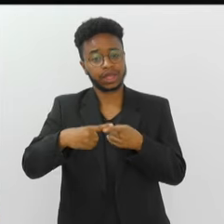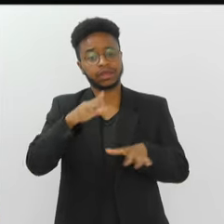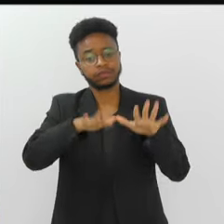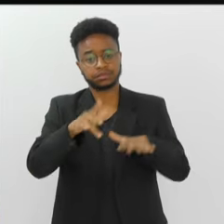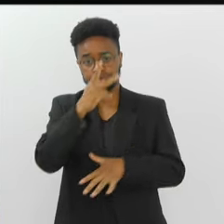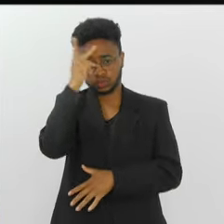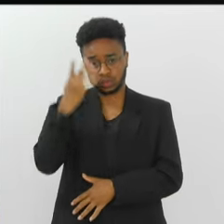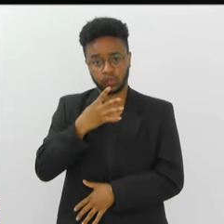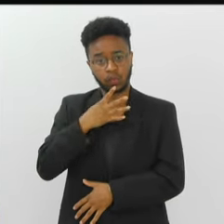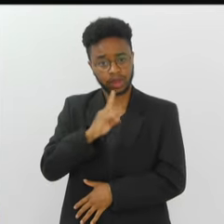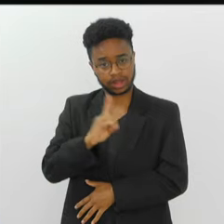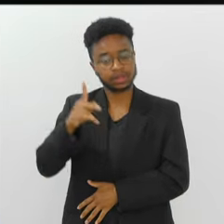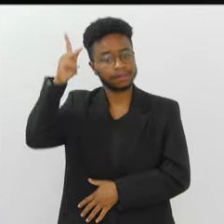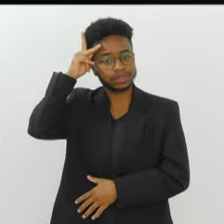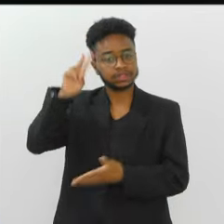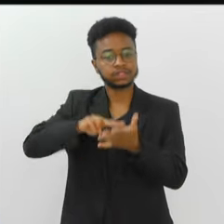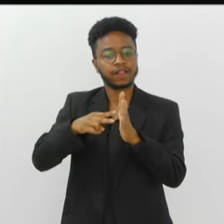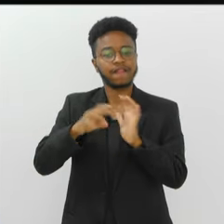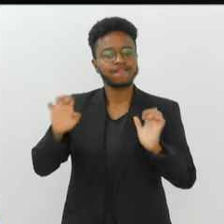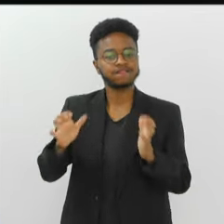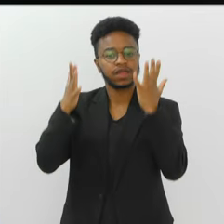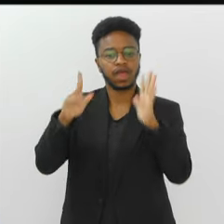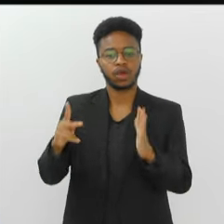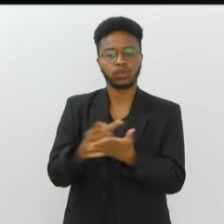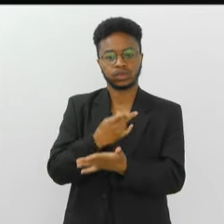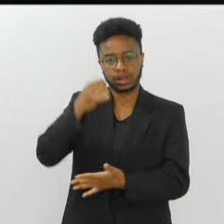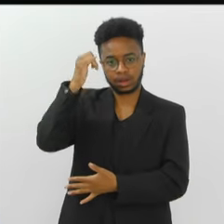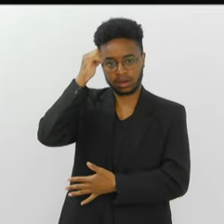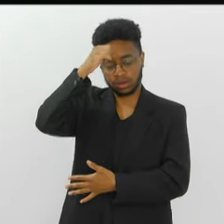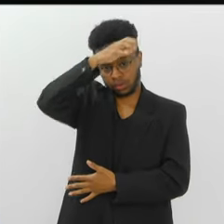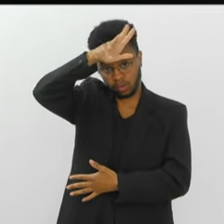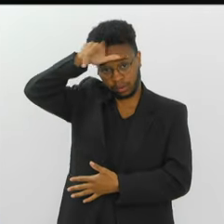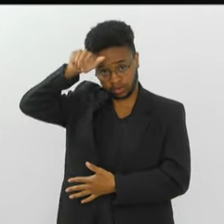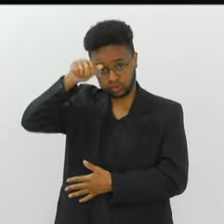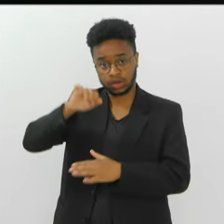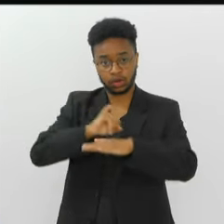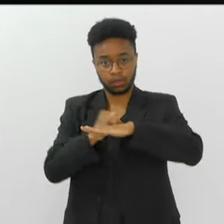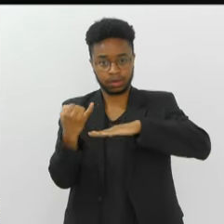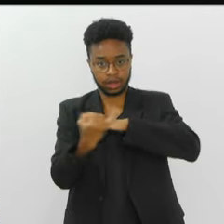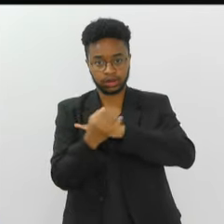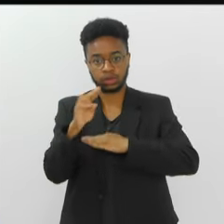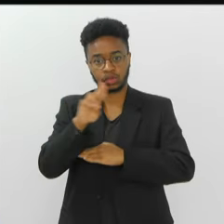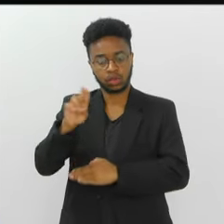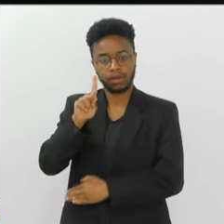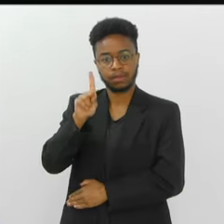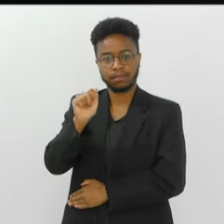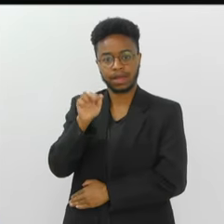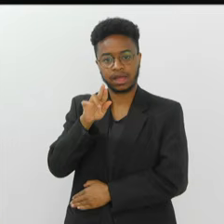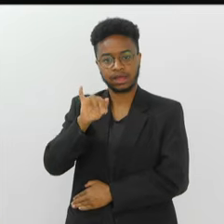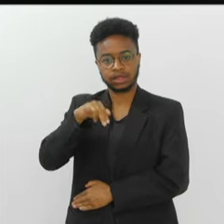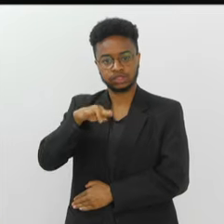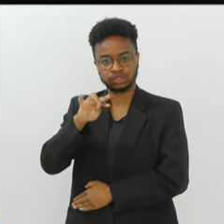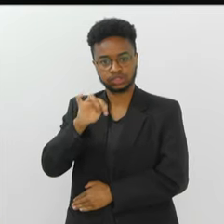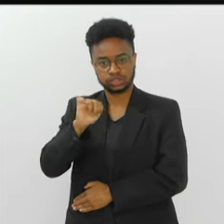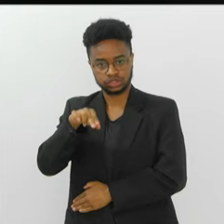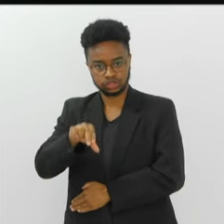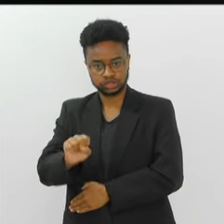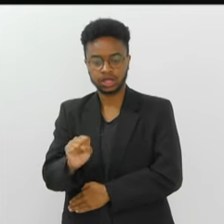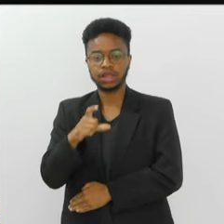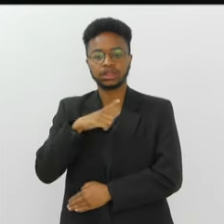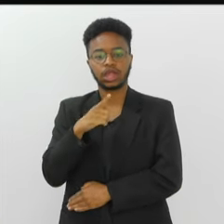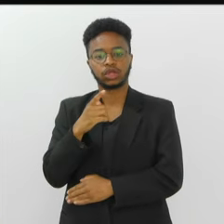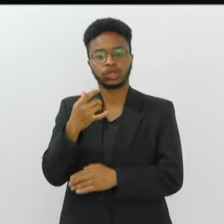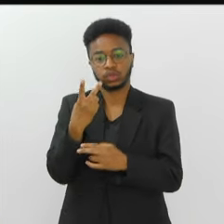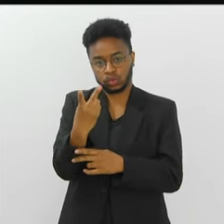que não conhece, Parintins é uma grande festa que acontece no Amazonas, numa ilha chamada Parintins, onde dois bois, há mais de 100